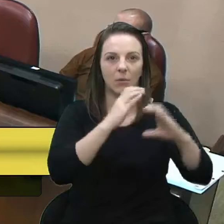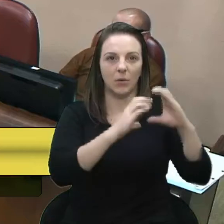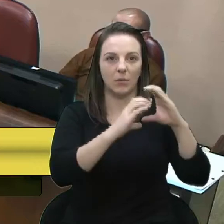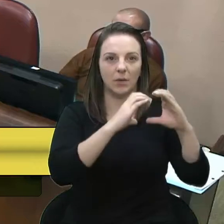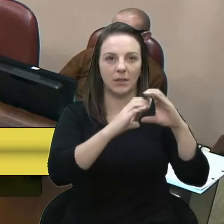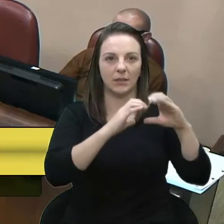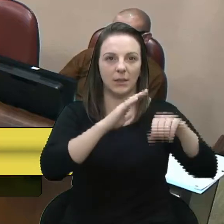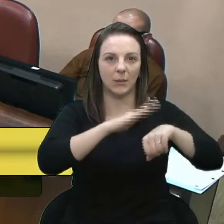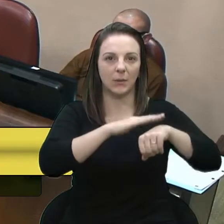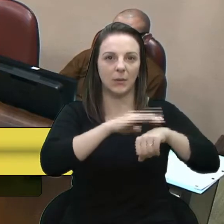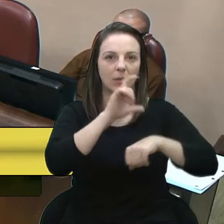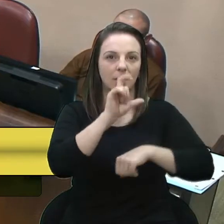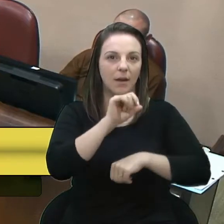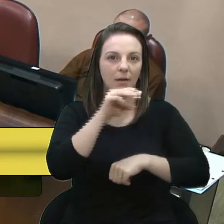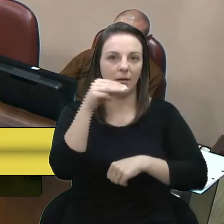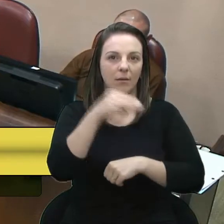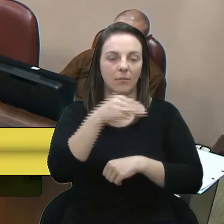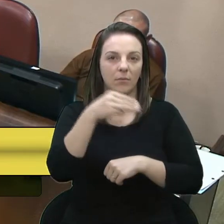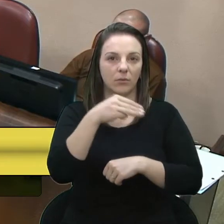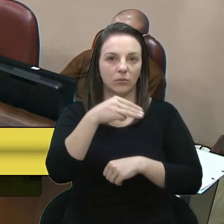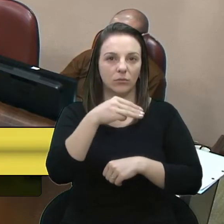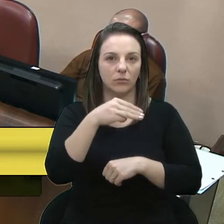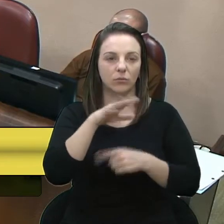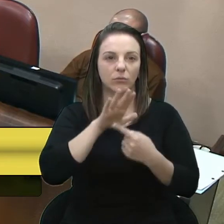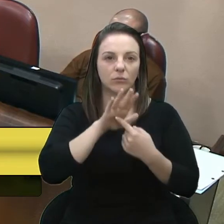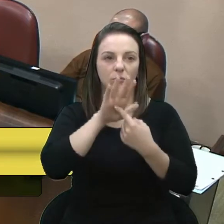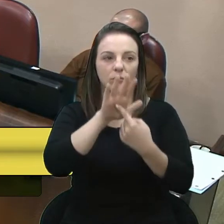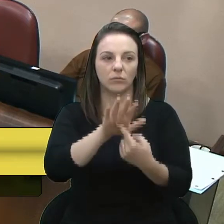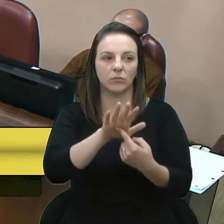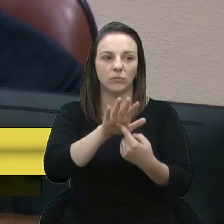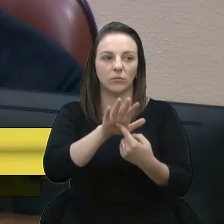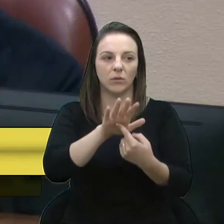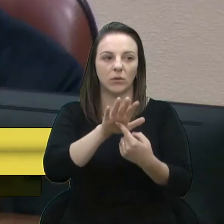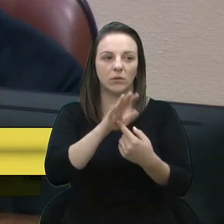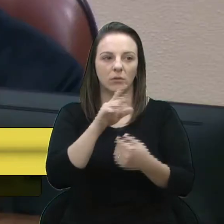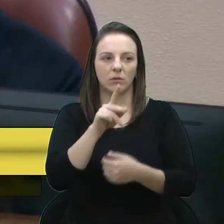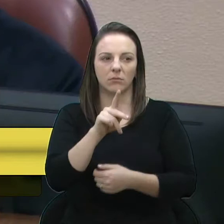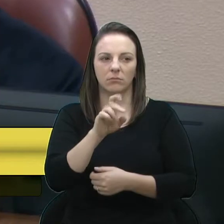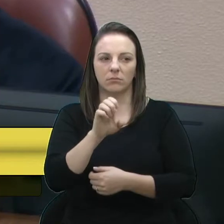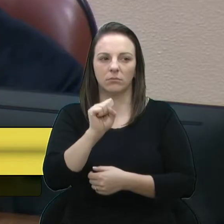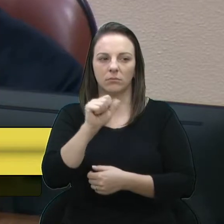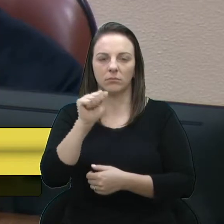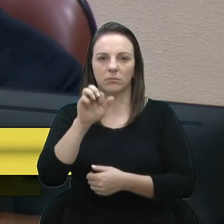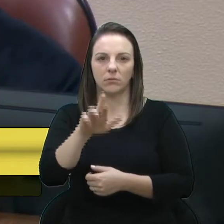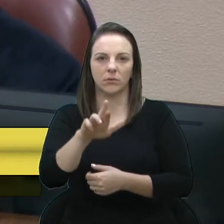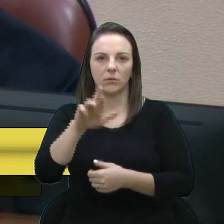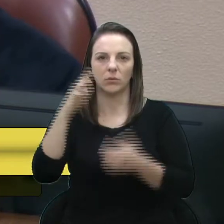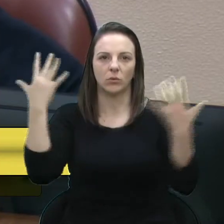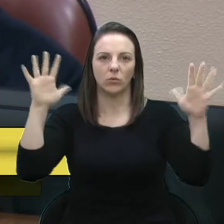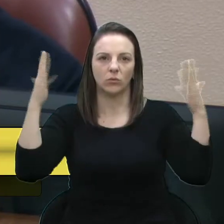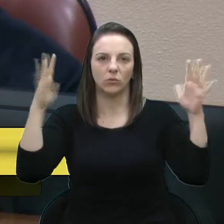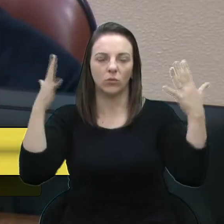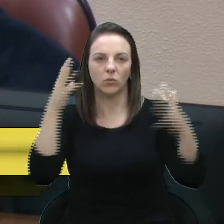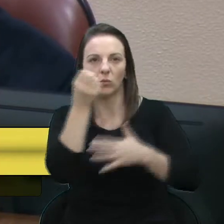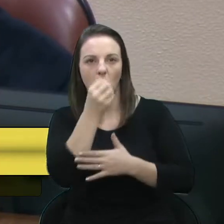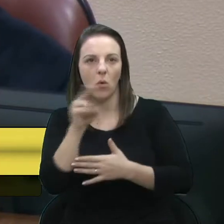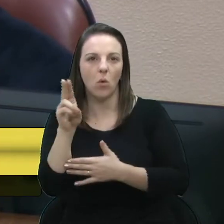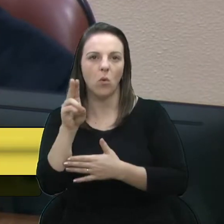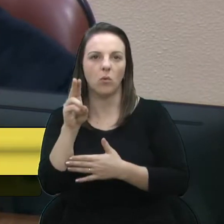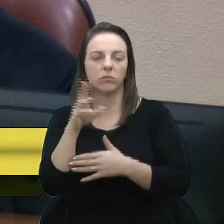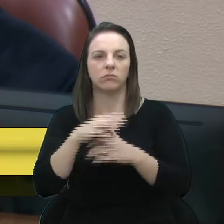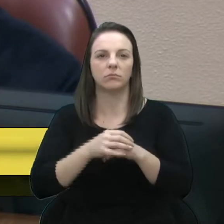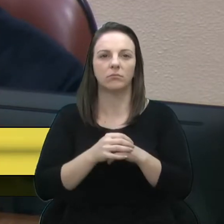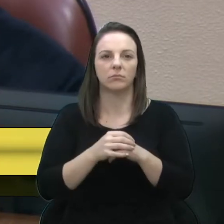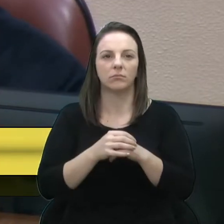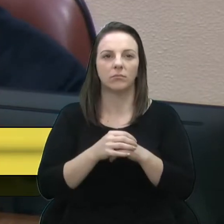Dez minutos para a apresentação de votos de pesar, de louvor ou de congratulações. A